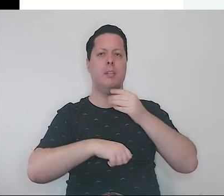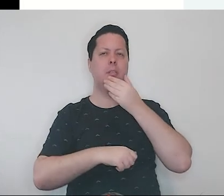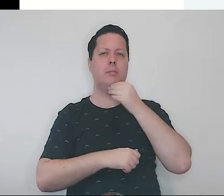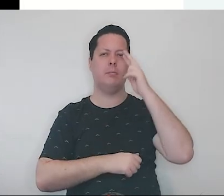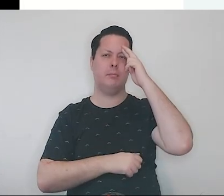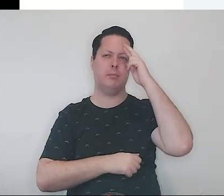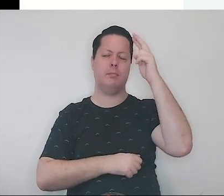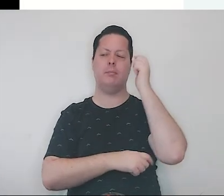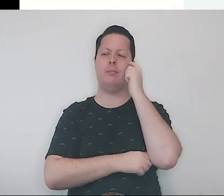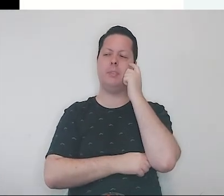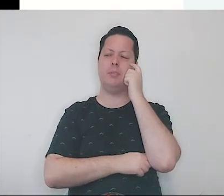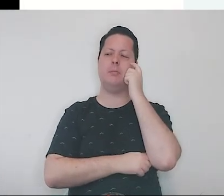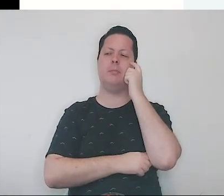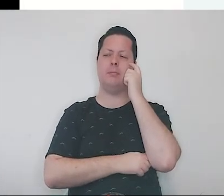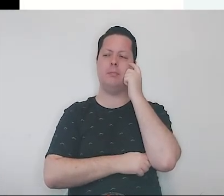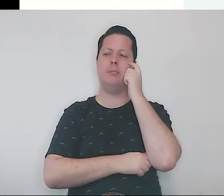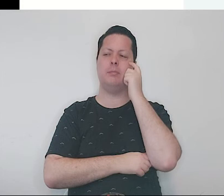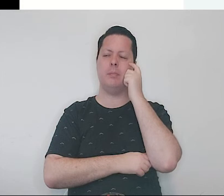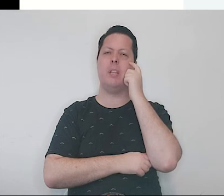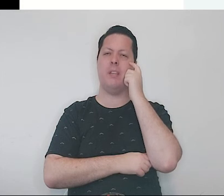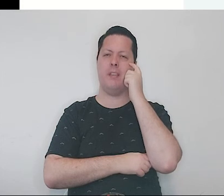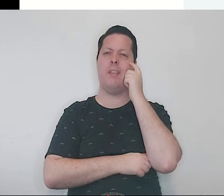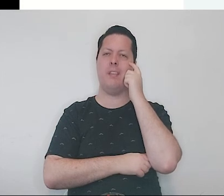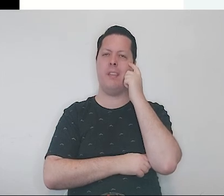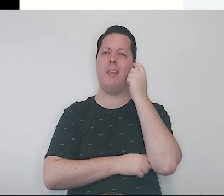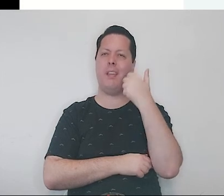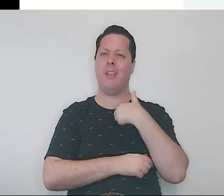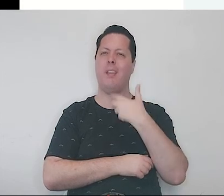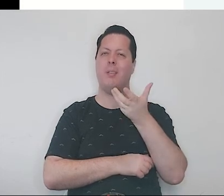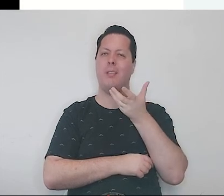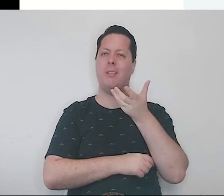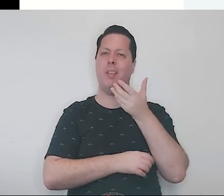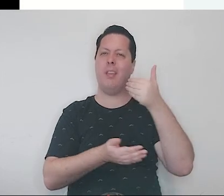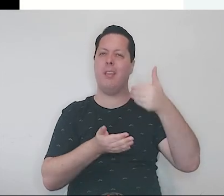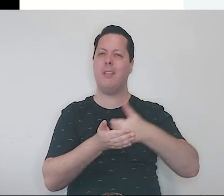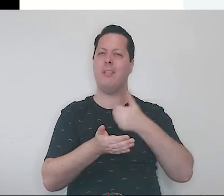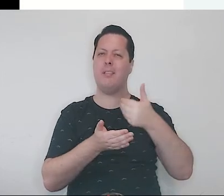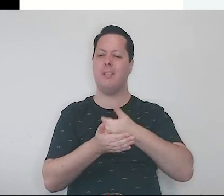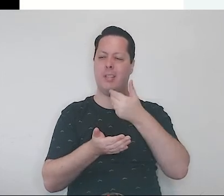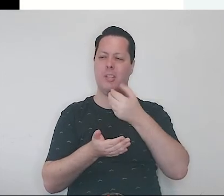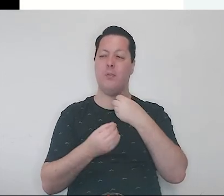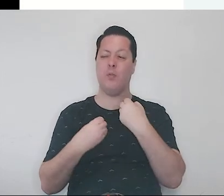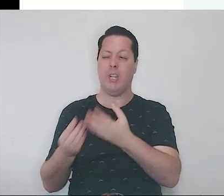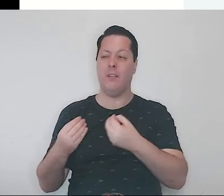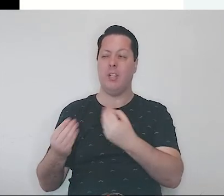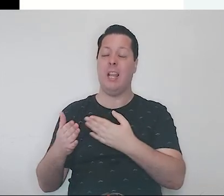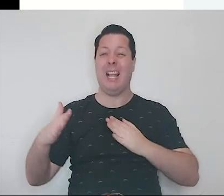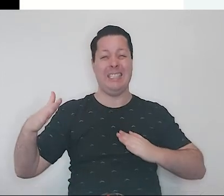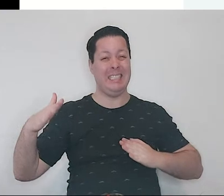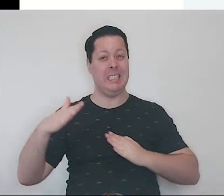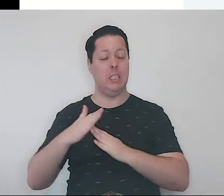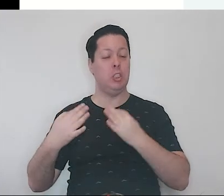senhor feudal, o fugivar anotoxista, pensou, vou encher esse goi, de canja, até ficar enjoado.